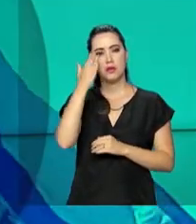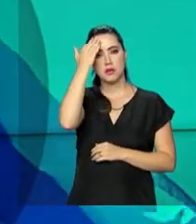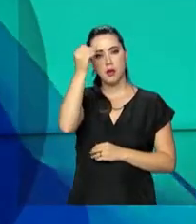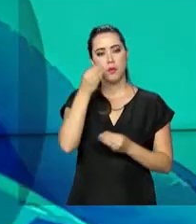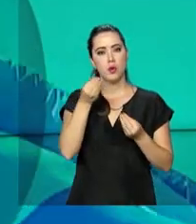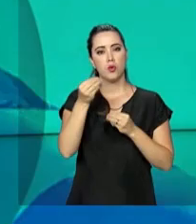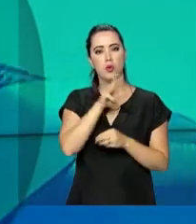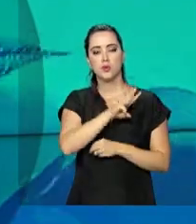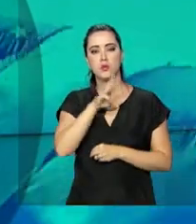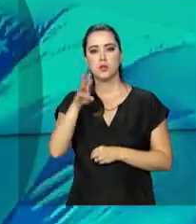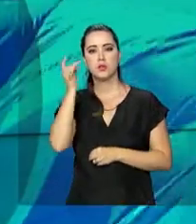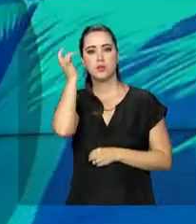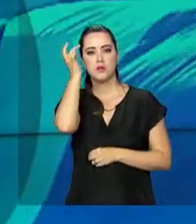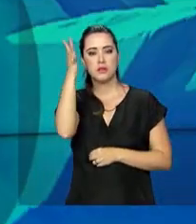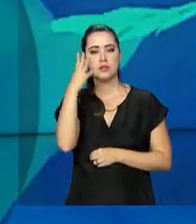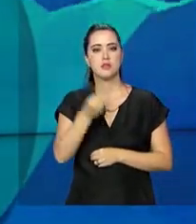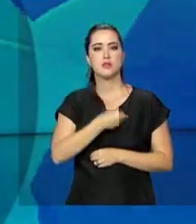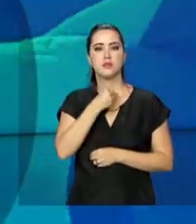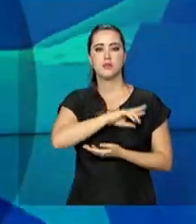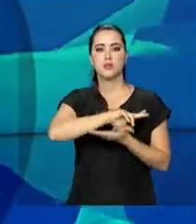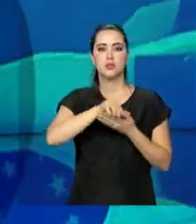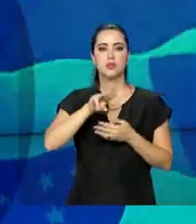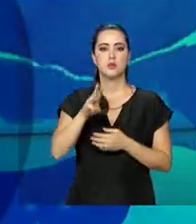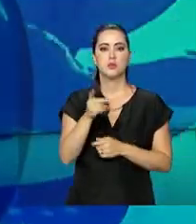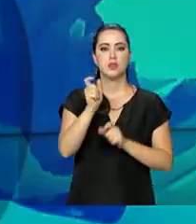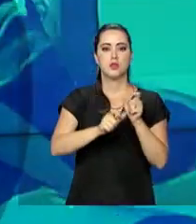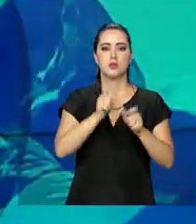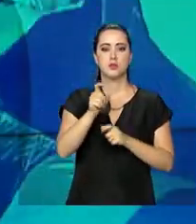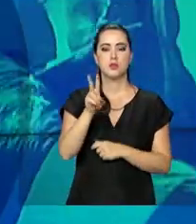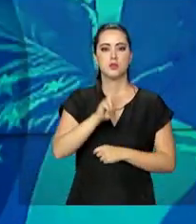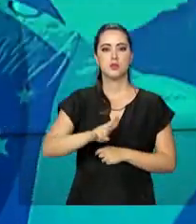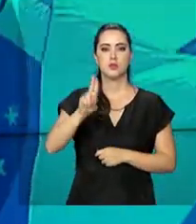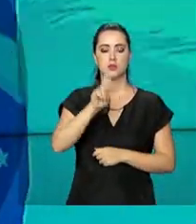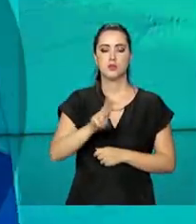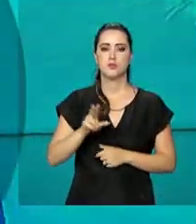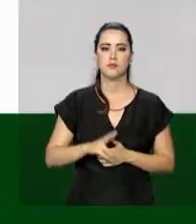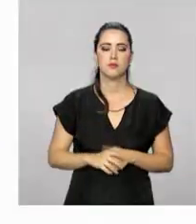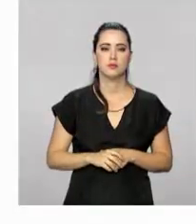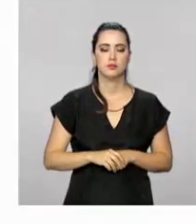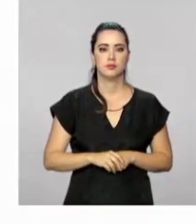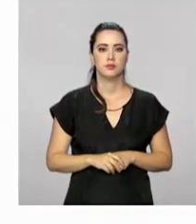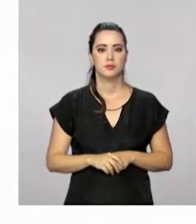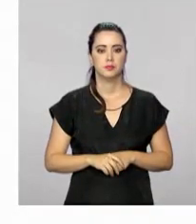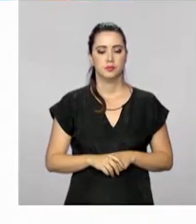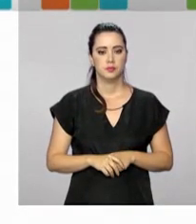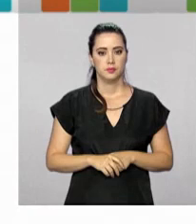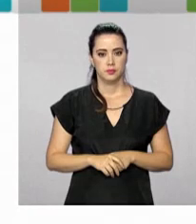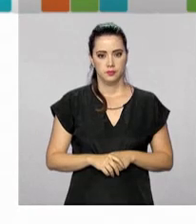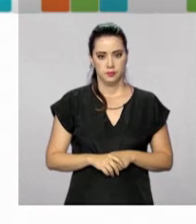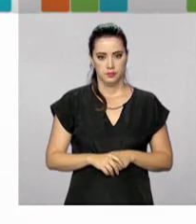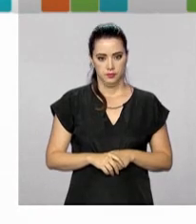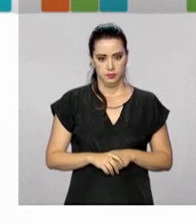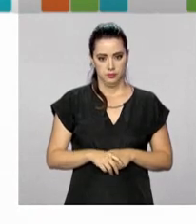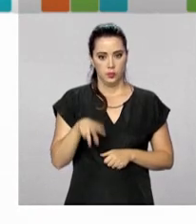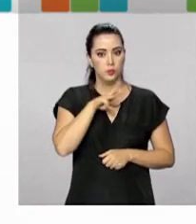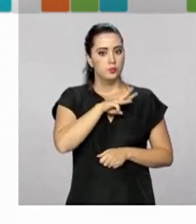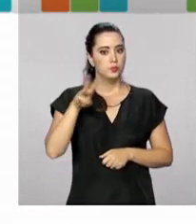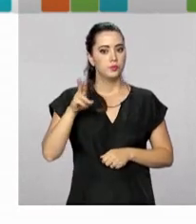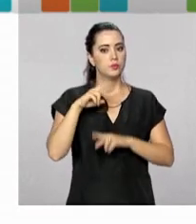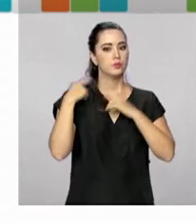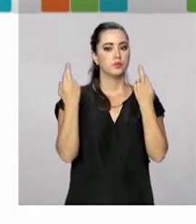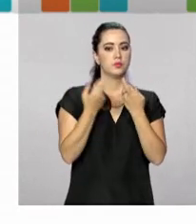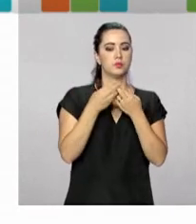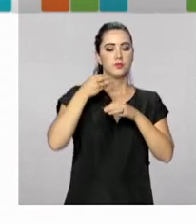como o site facilita a vida de milhares de pessoas que utilizam o benefício. O site reúne informações